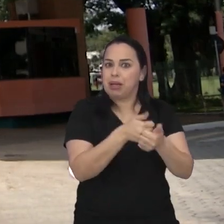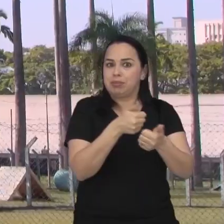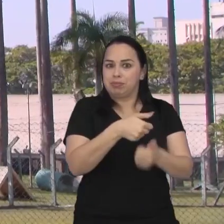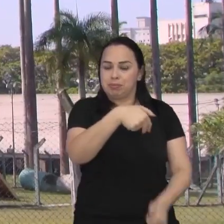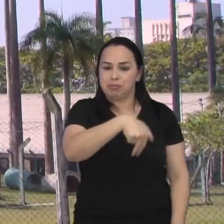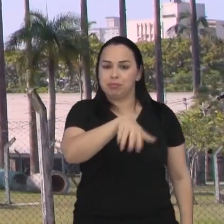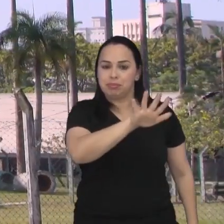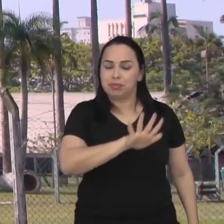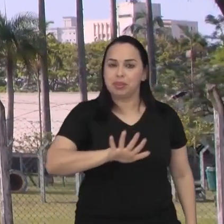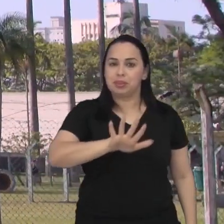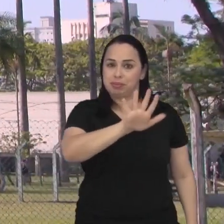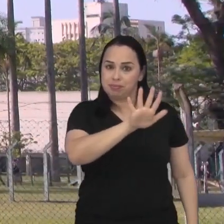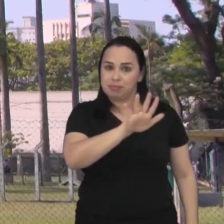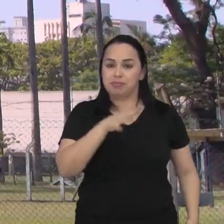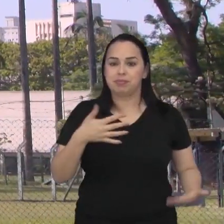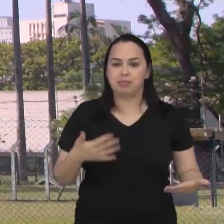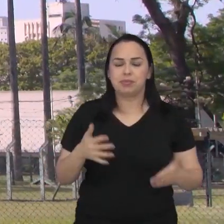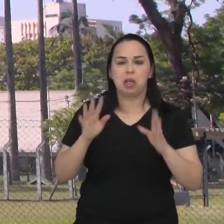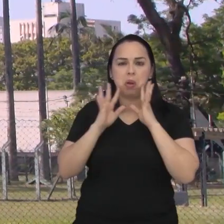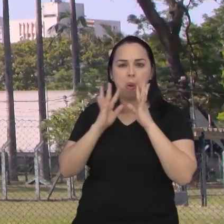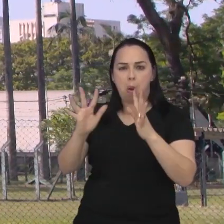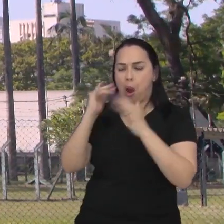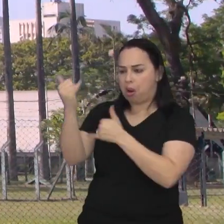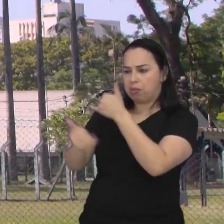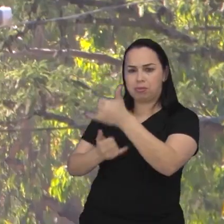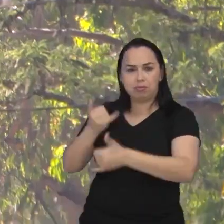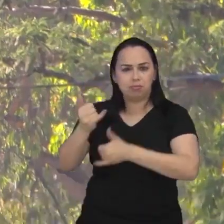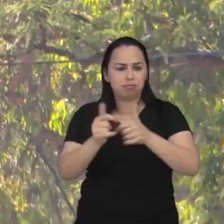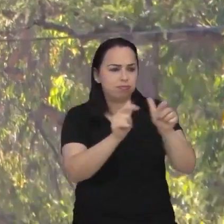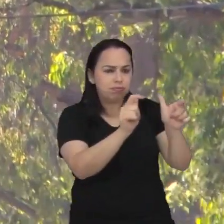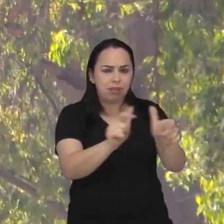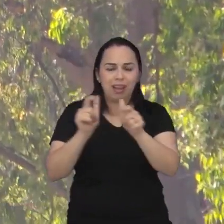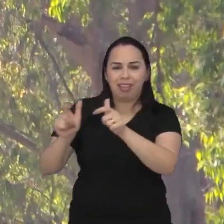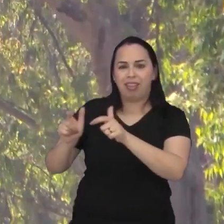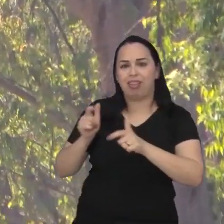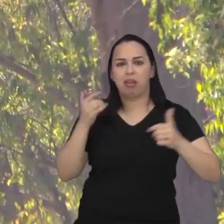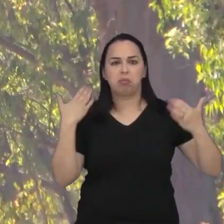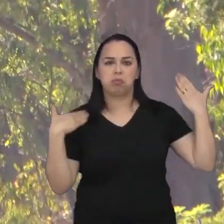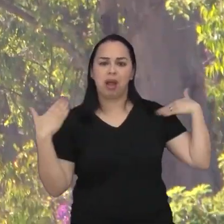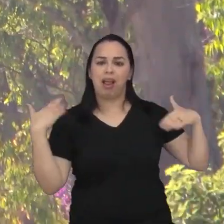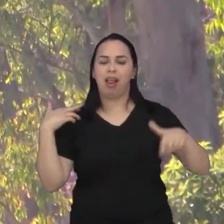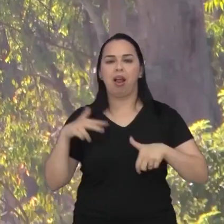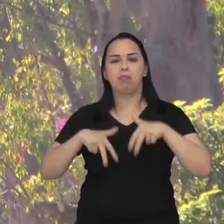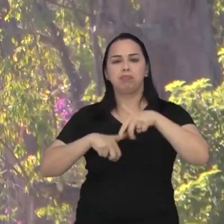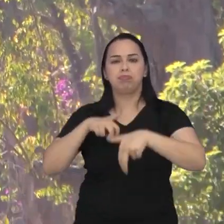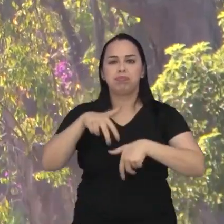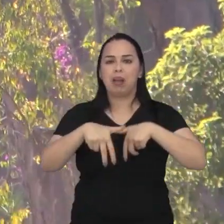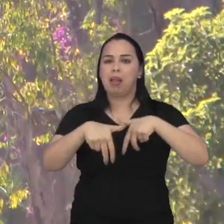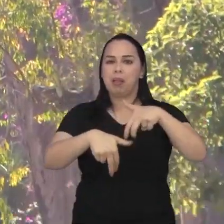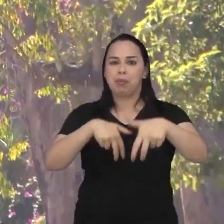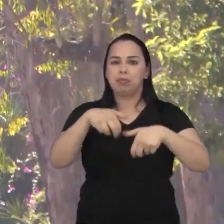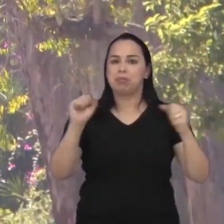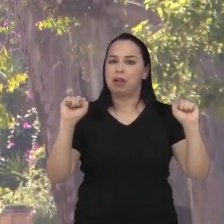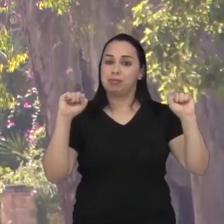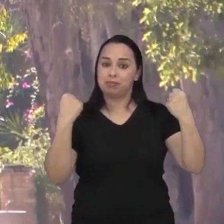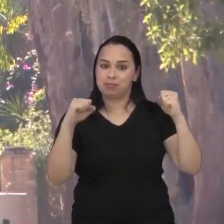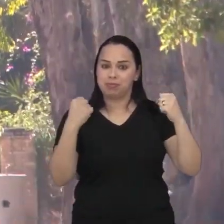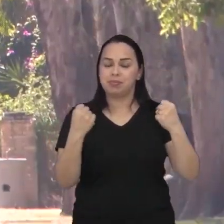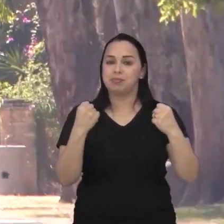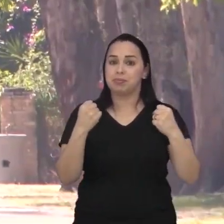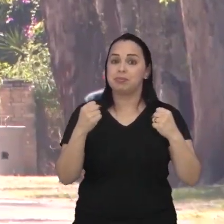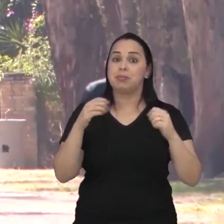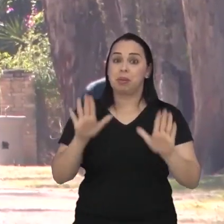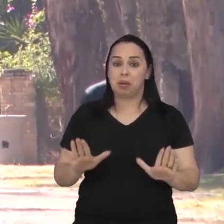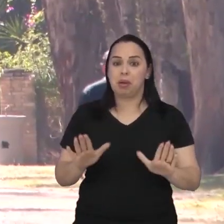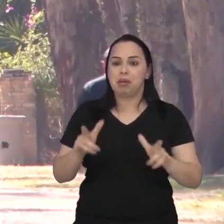Campos. Um refúgio urbano com áreas de lazer e espaços para a prática de atividades físicas. O local é fruto